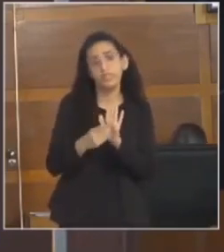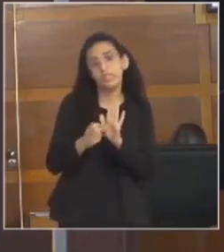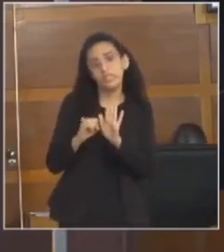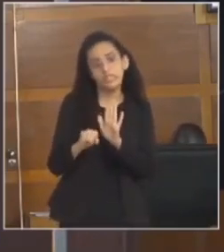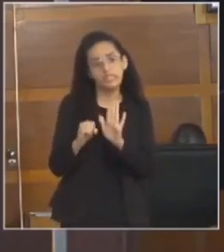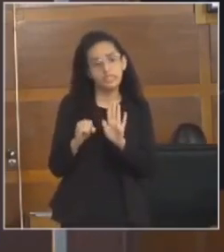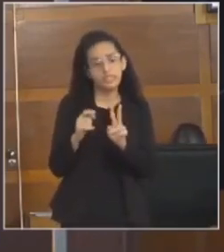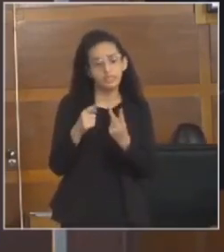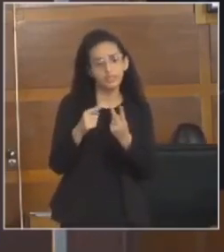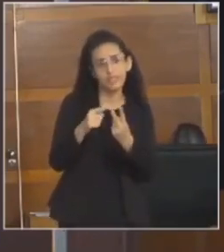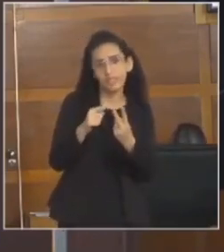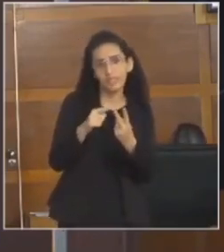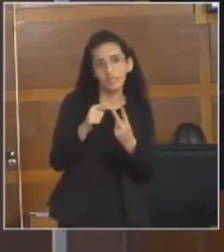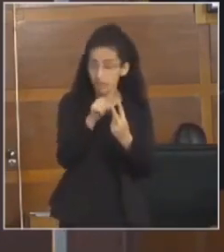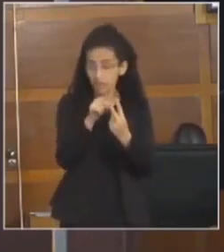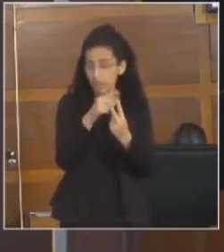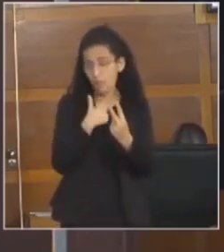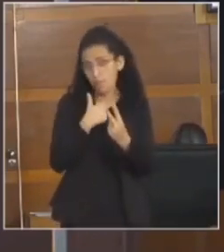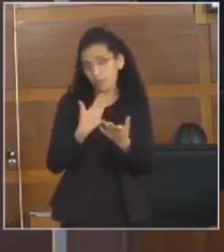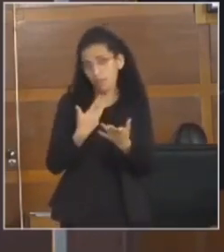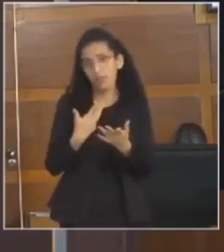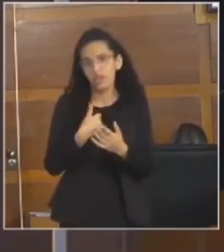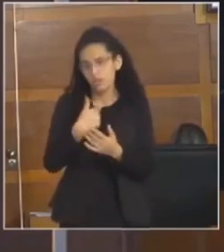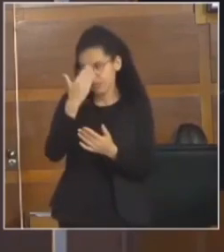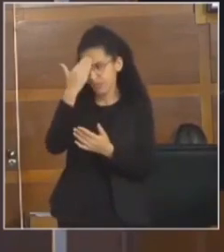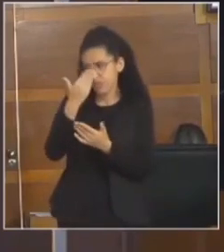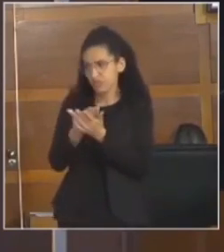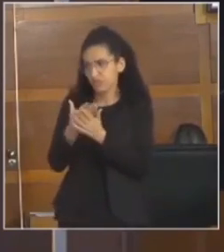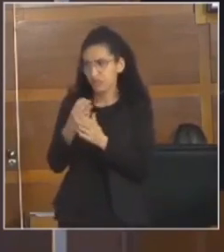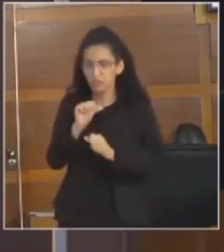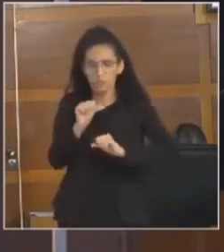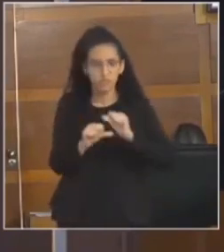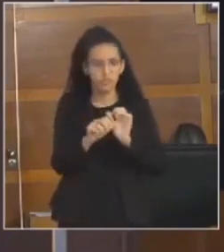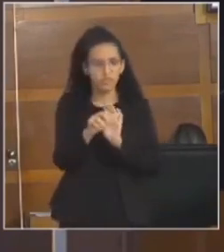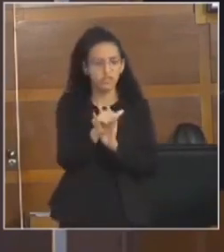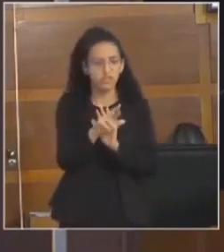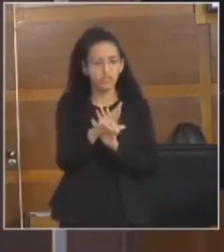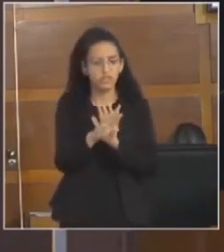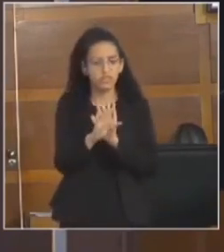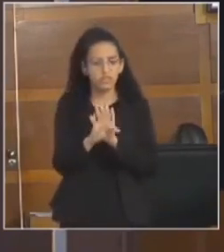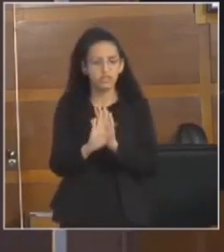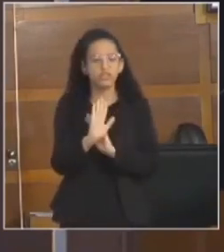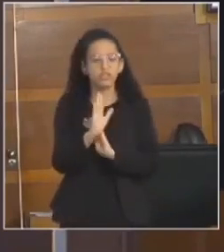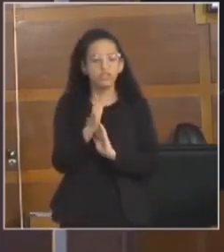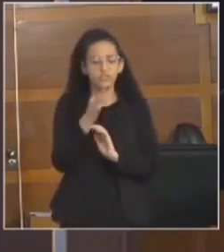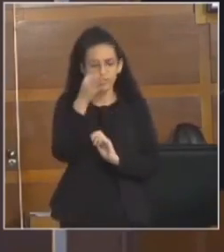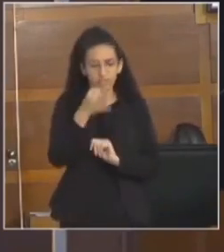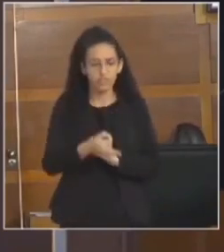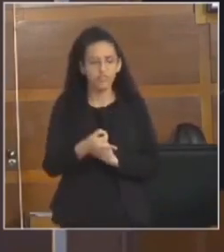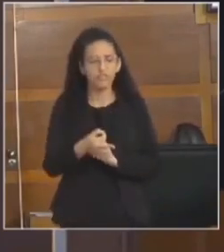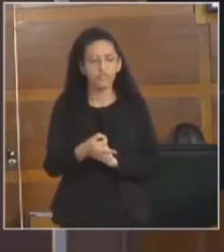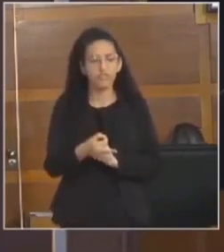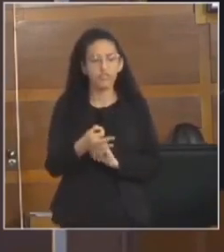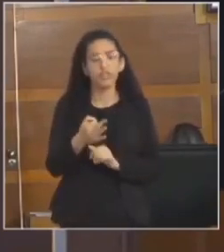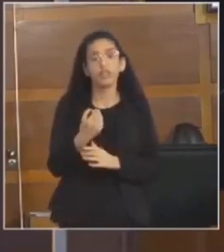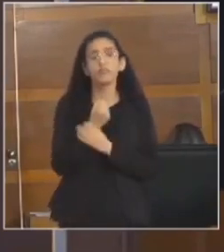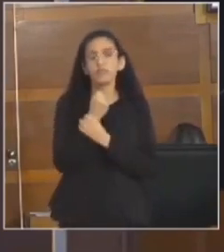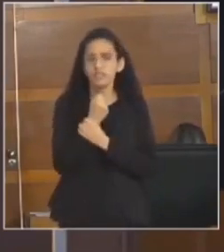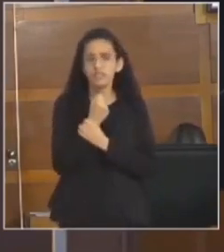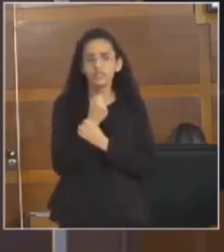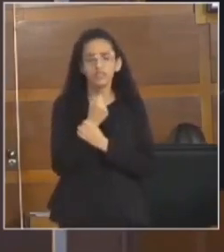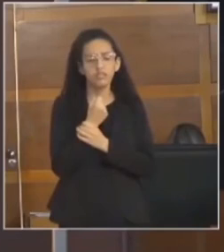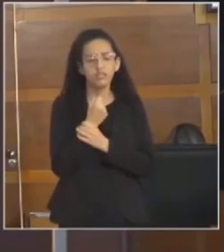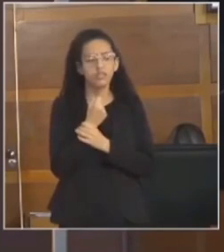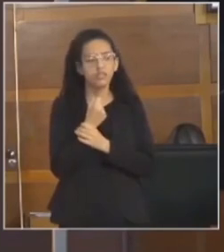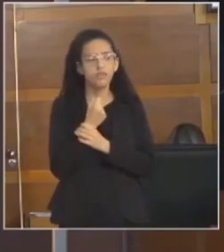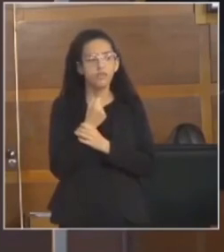não seja possível a revogação total. Eu acredito que, revogando esses artigos, já é uma garantia preliminar que